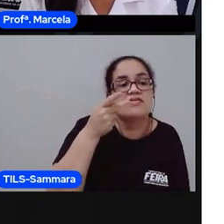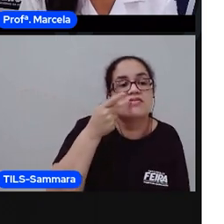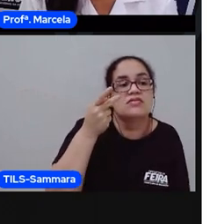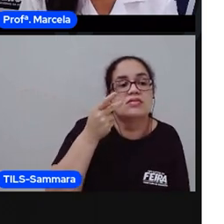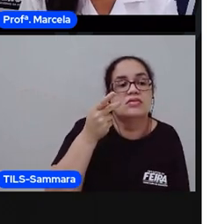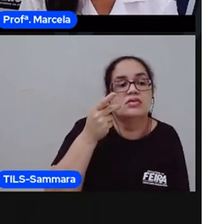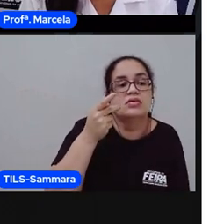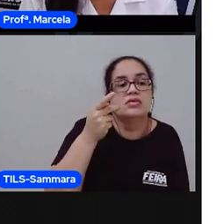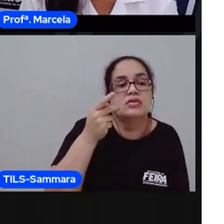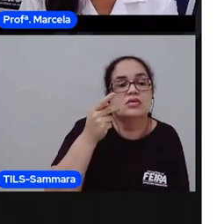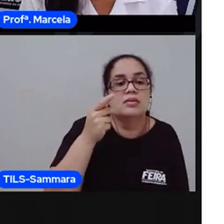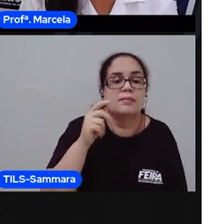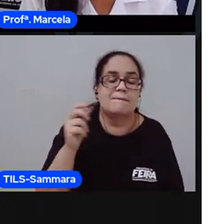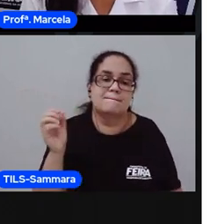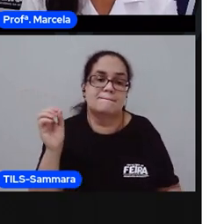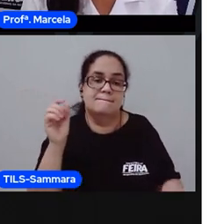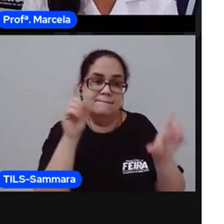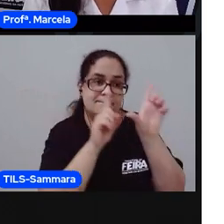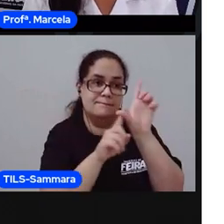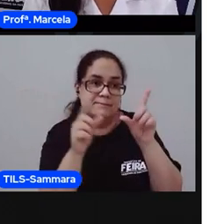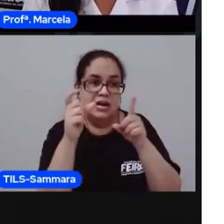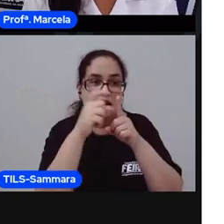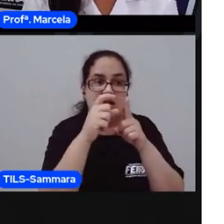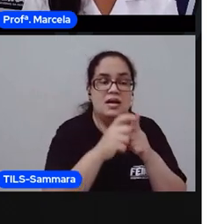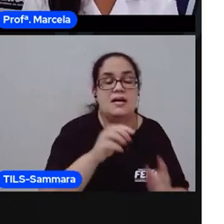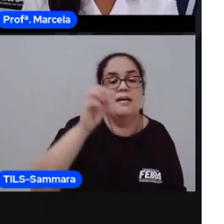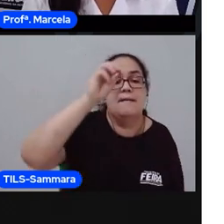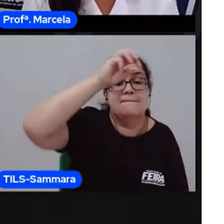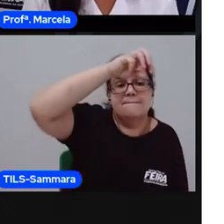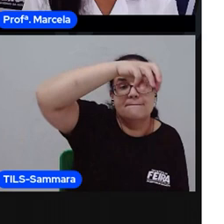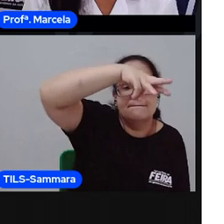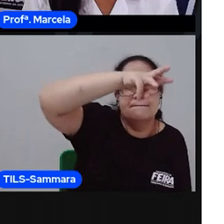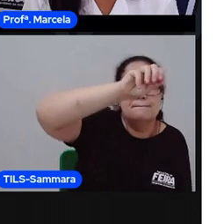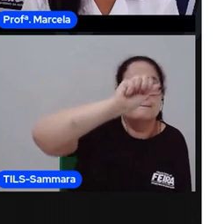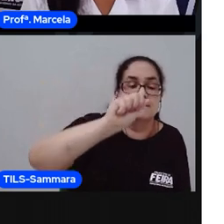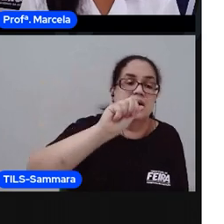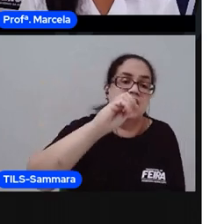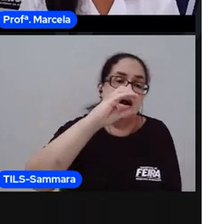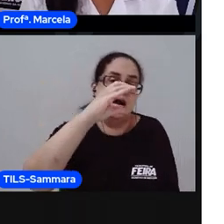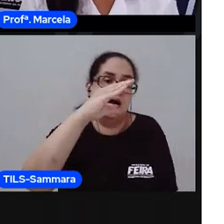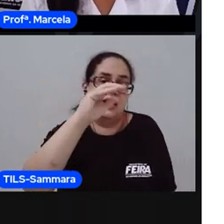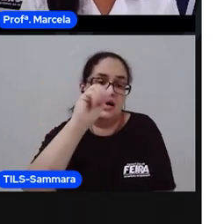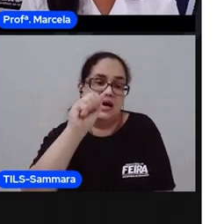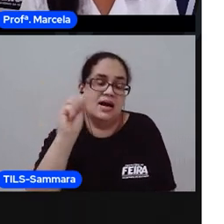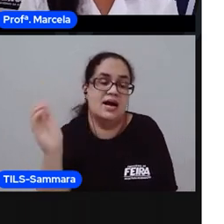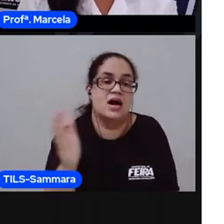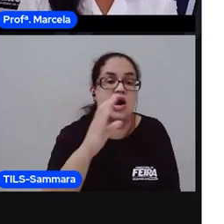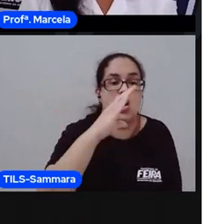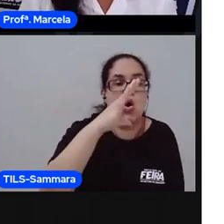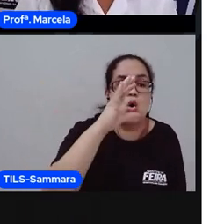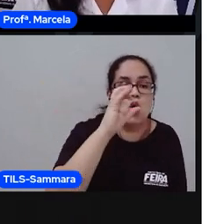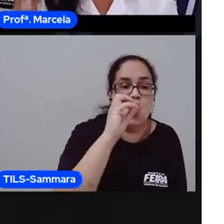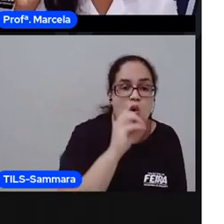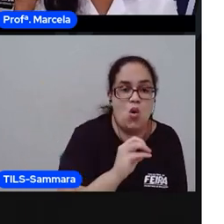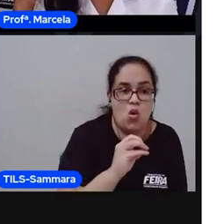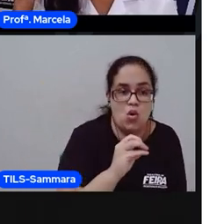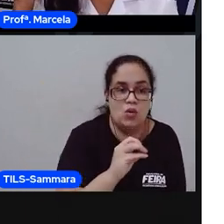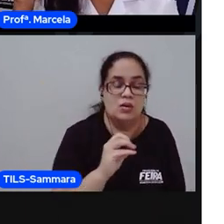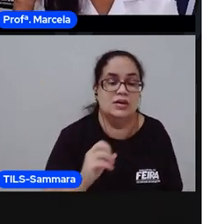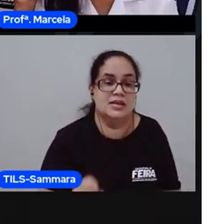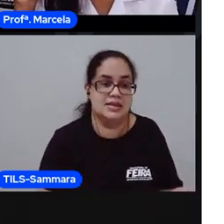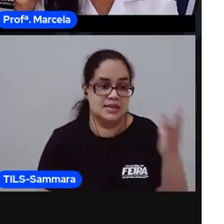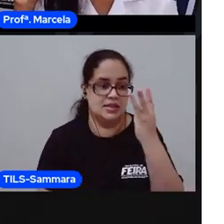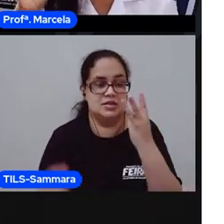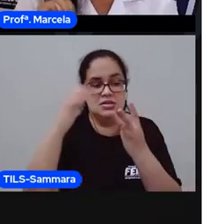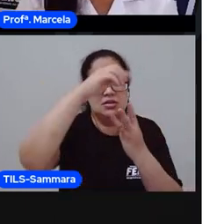palavra? Ma-ca-co. Três